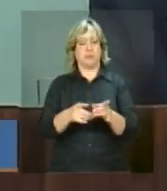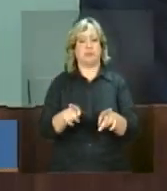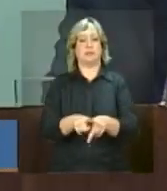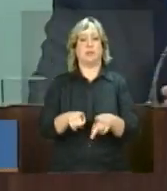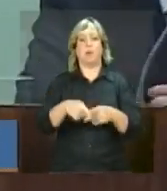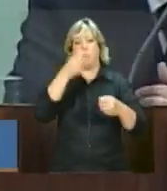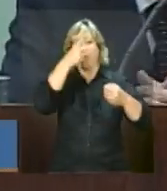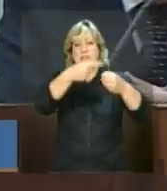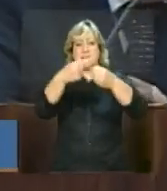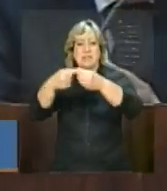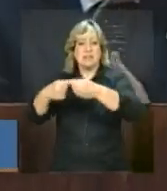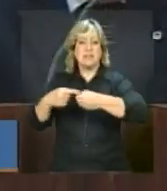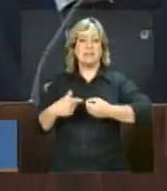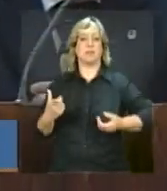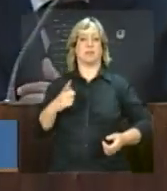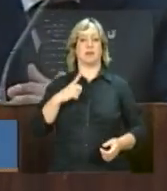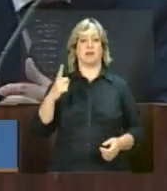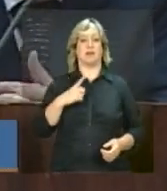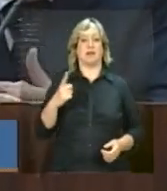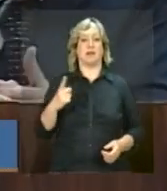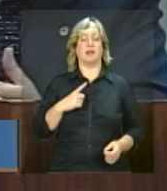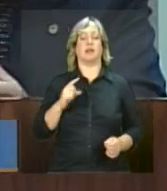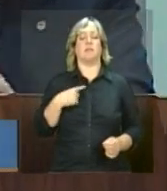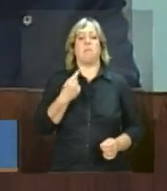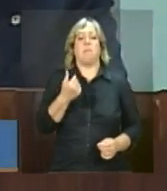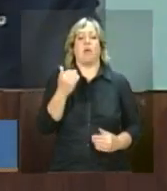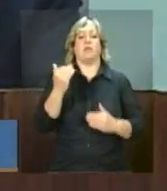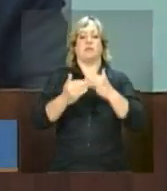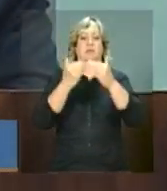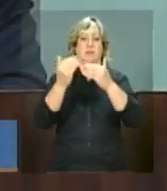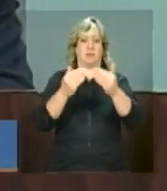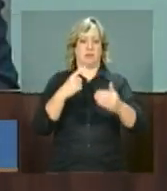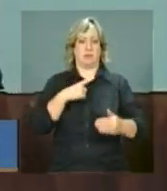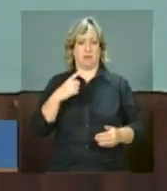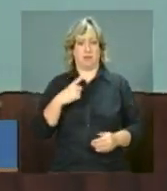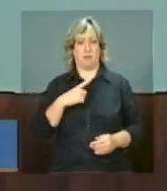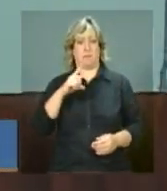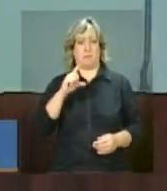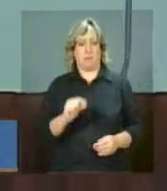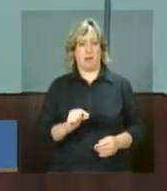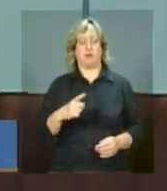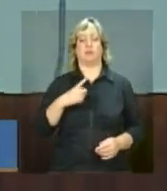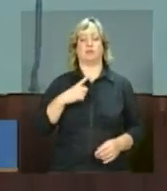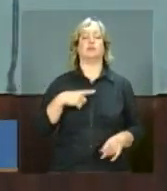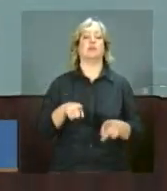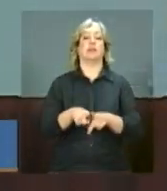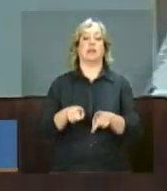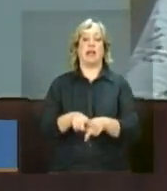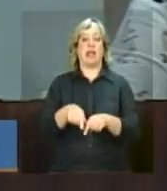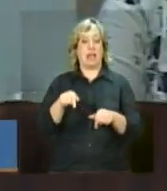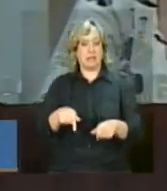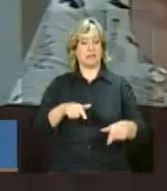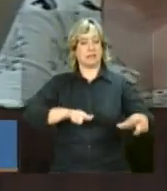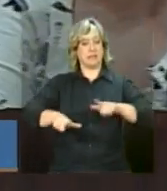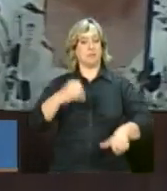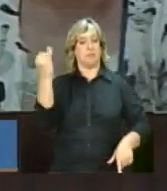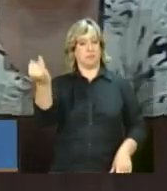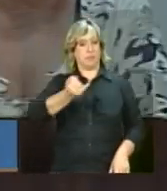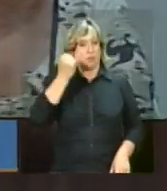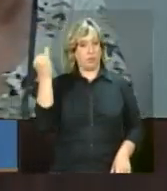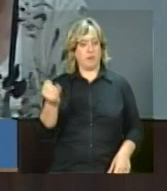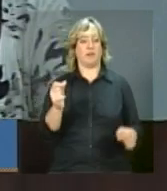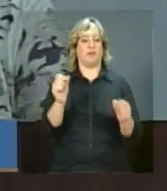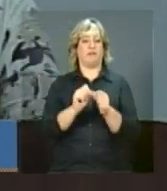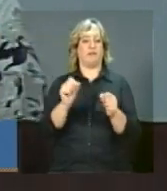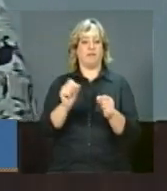municípios de baixo índice de desenvolvimento humano. E essa ação, então, é importante porque articula, então,